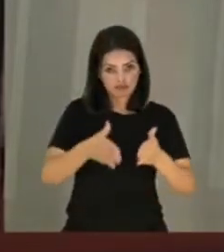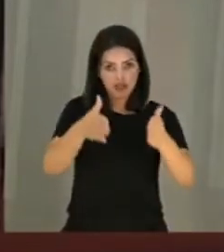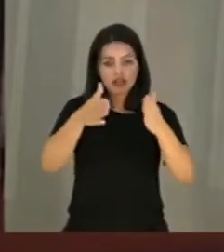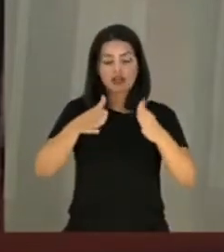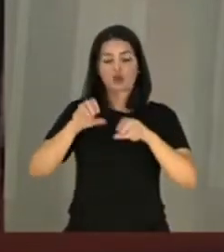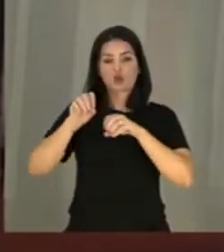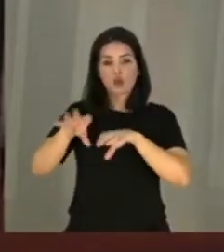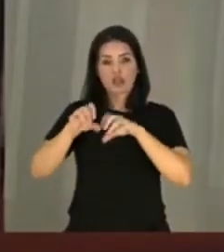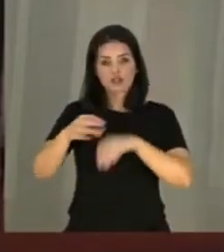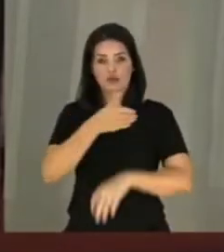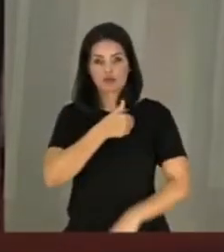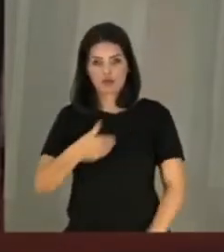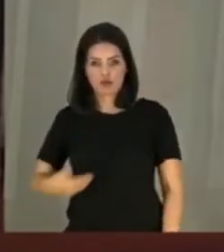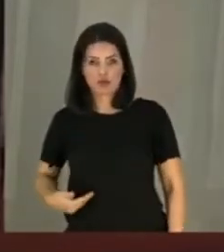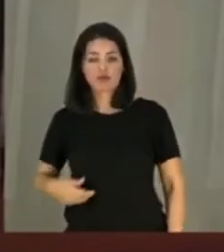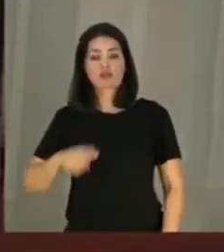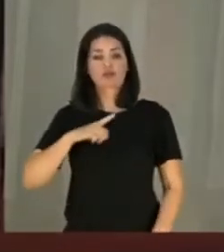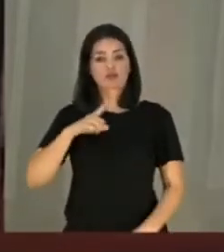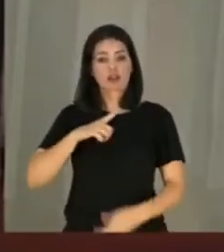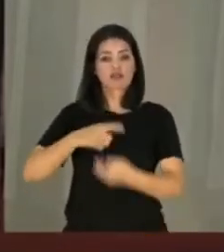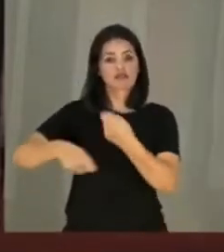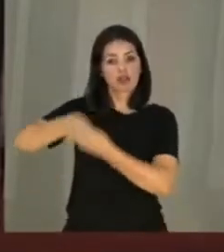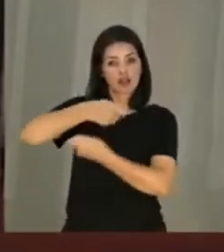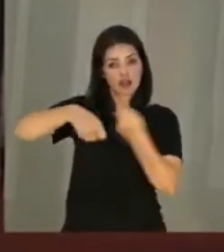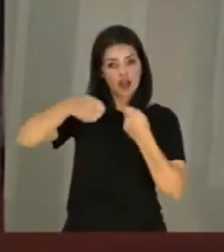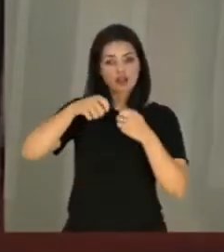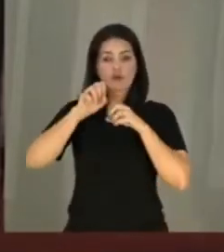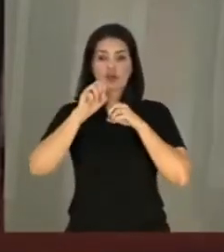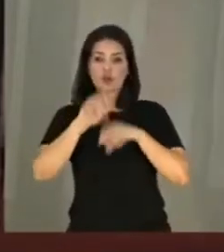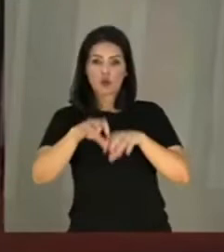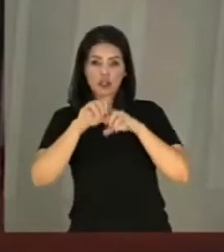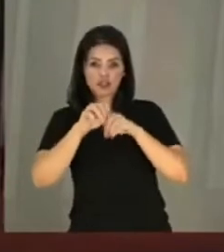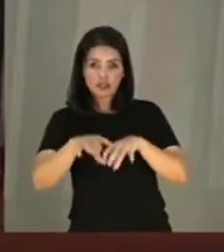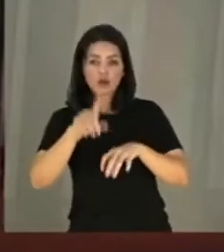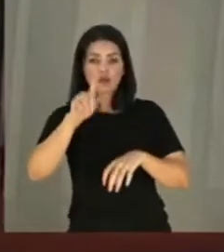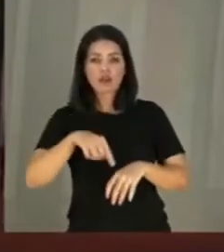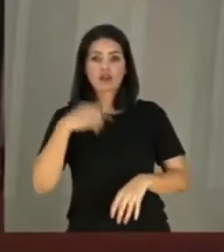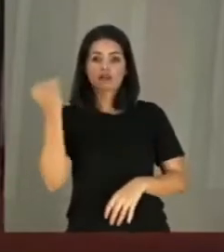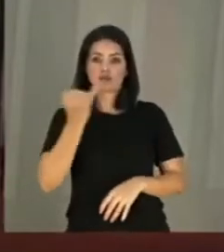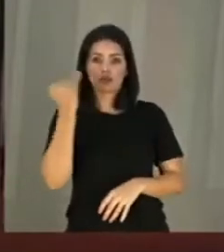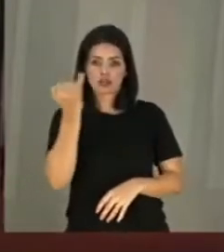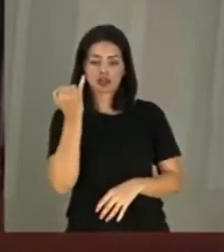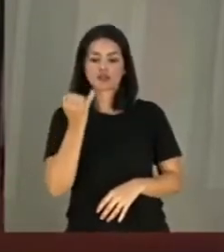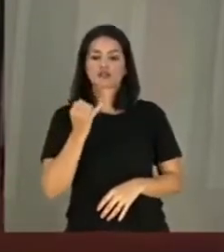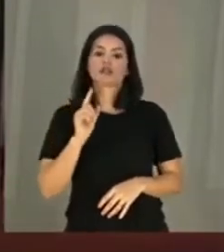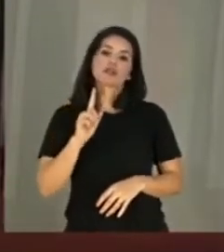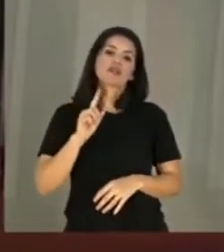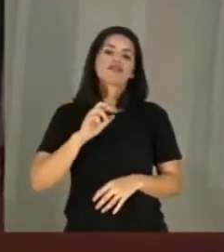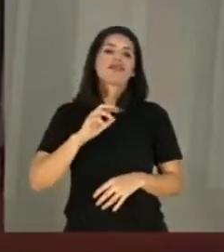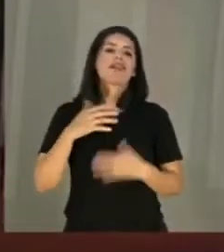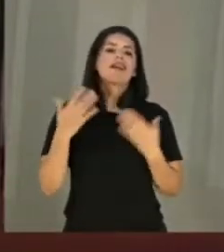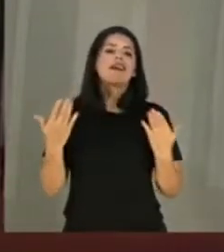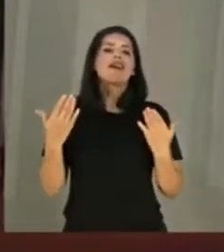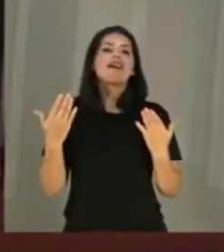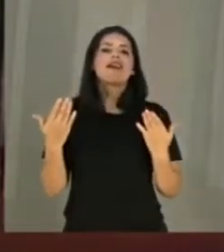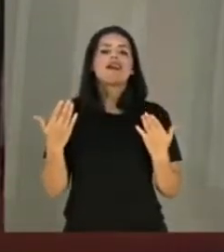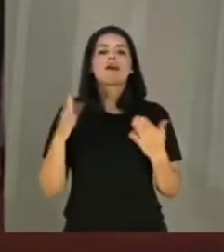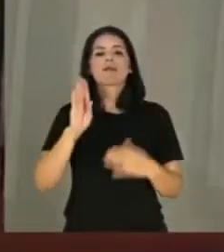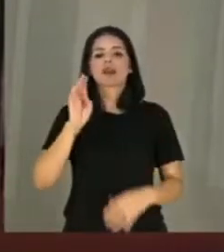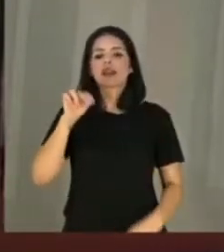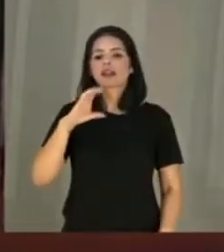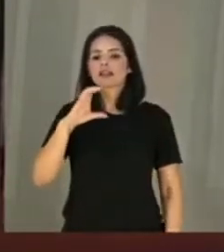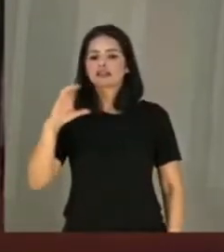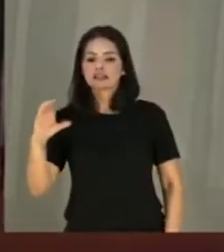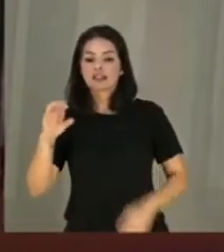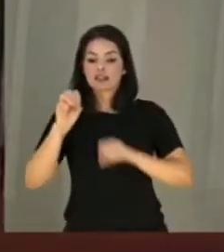submetendo a lógicas de mercado e educação, que importa sempre reiterar, não é mercadoria. Também, o esvaziamento que a BNCC